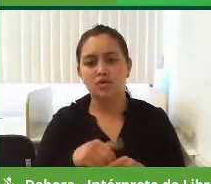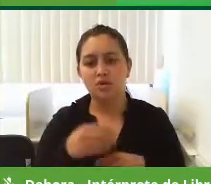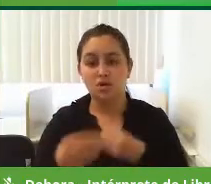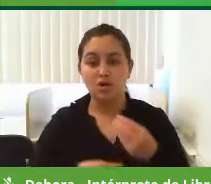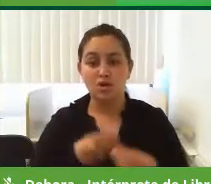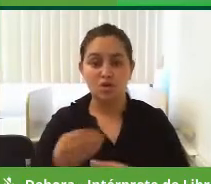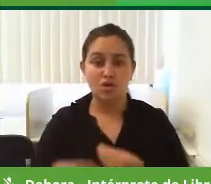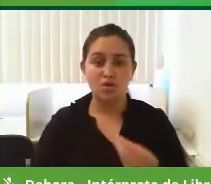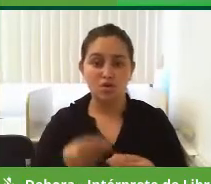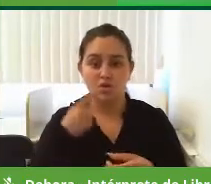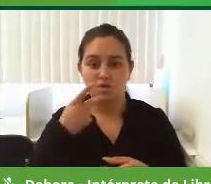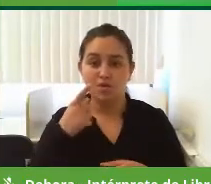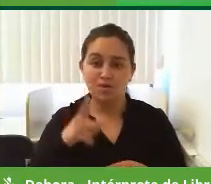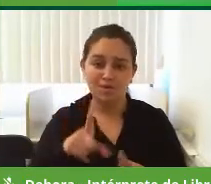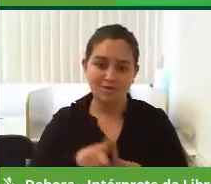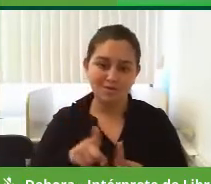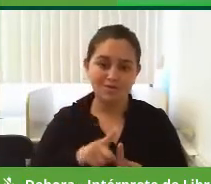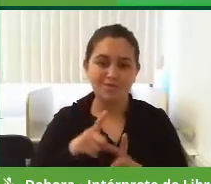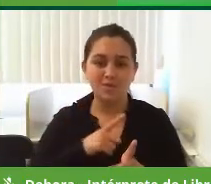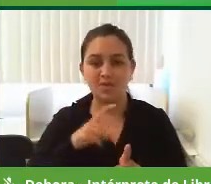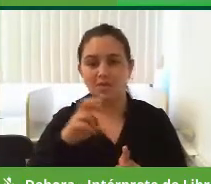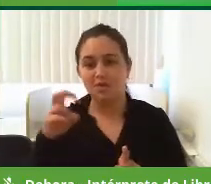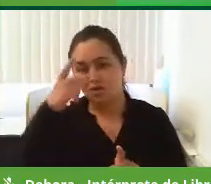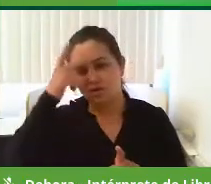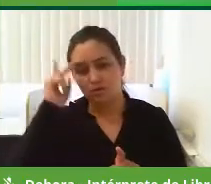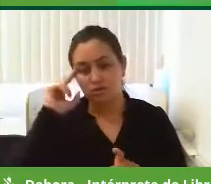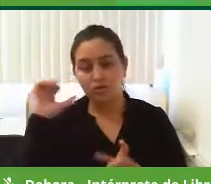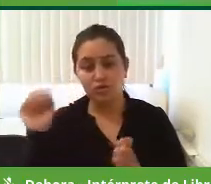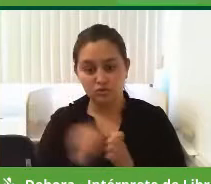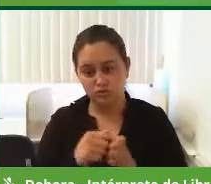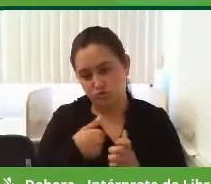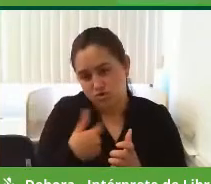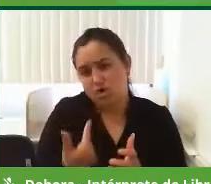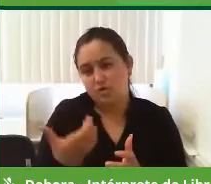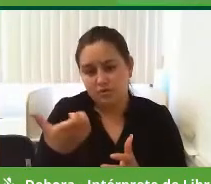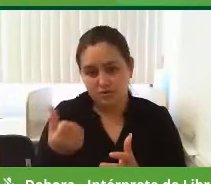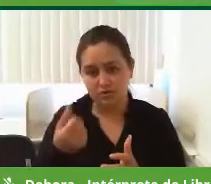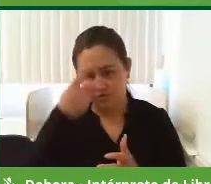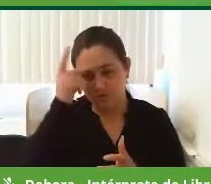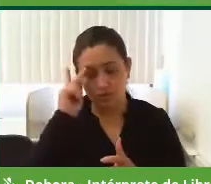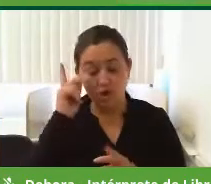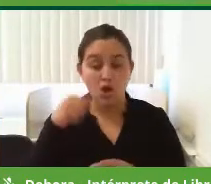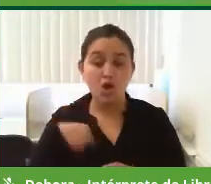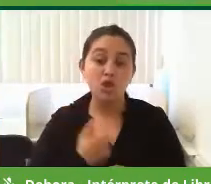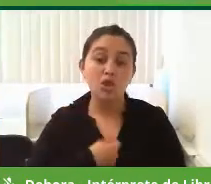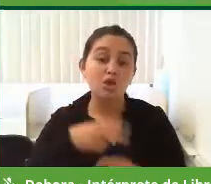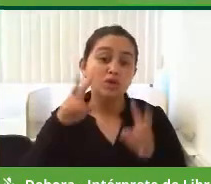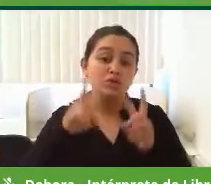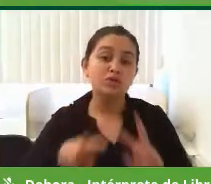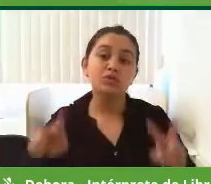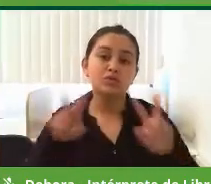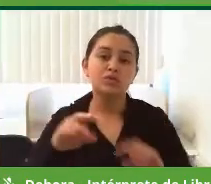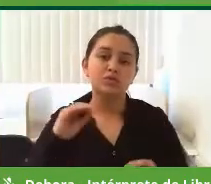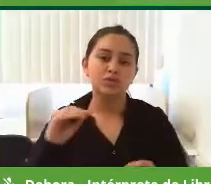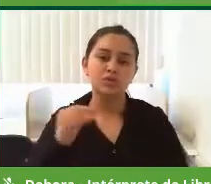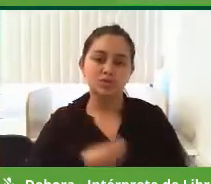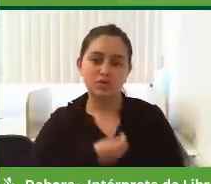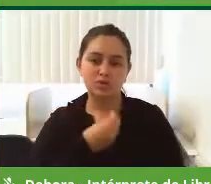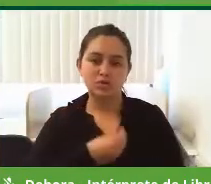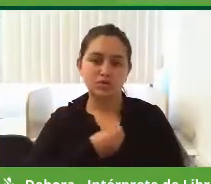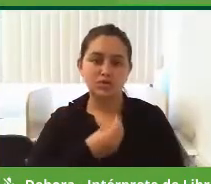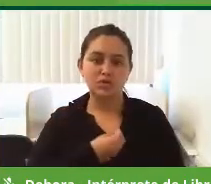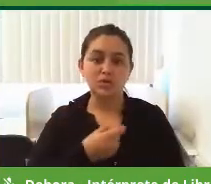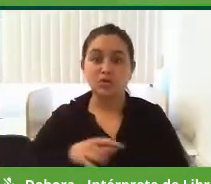outro lado também teve cinco candidatos e comigo seis, a gente percebeu, assim, que existia uma grande